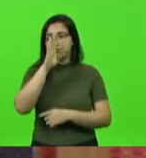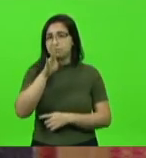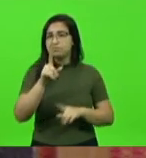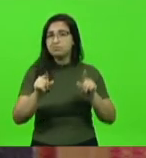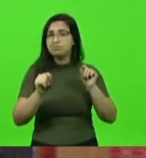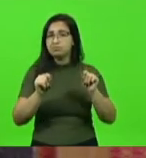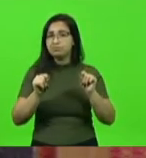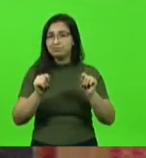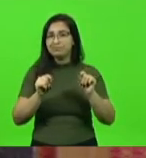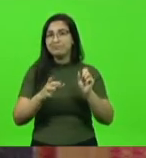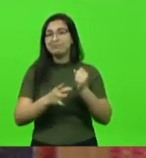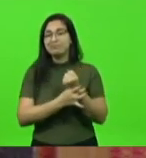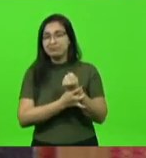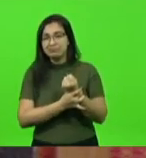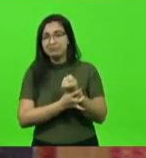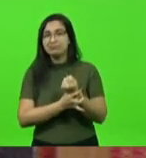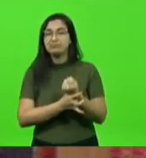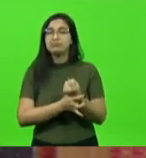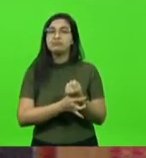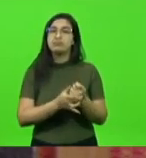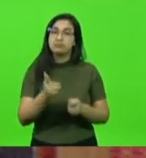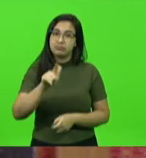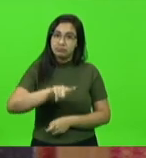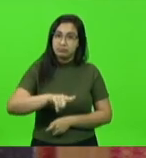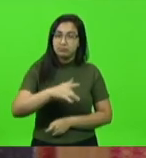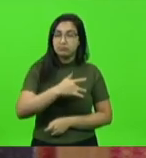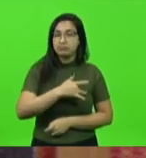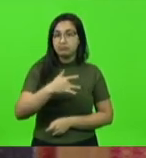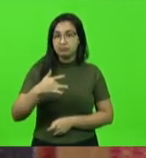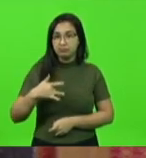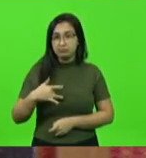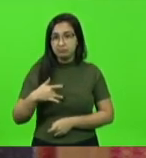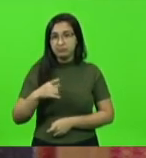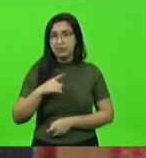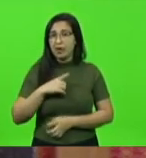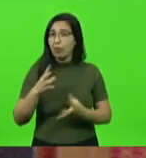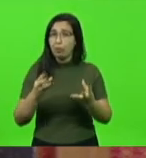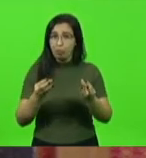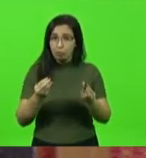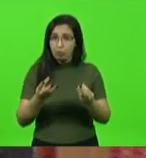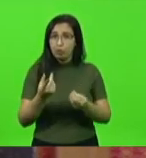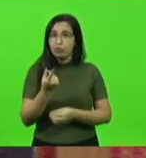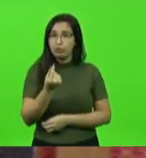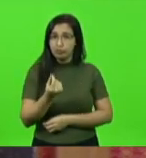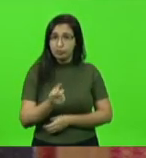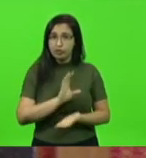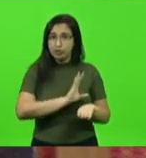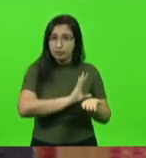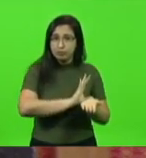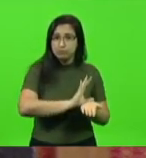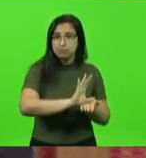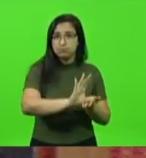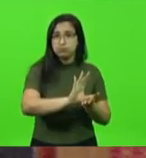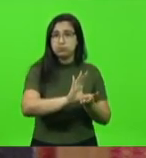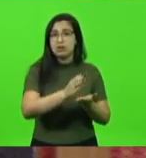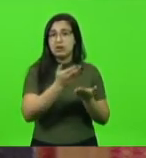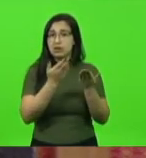segurança e saúde destinamos muitas verbas para a